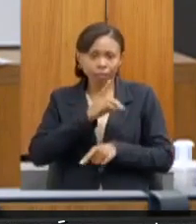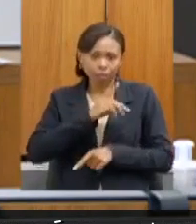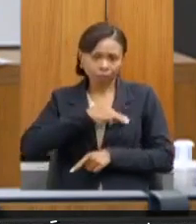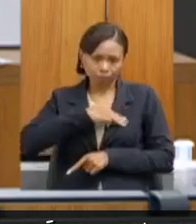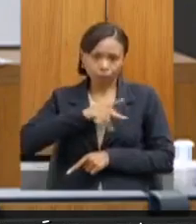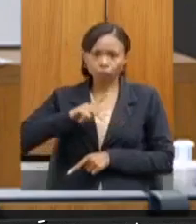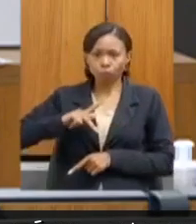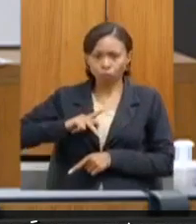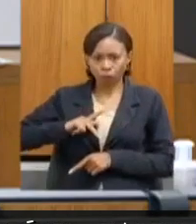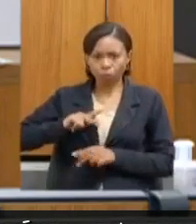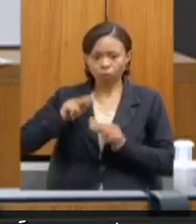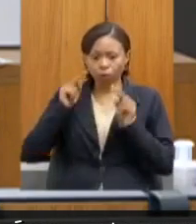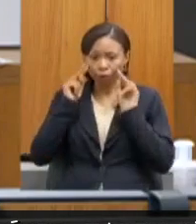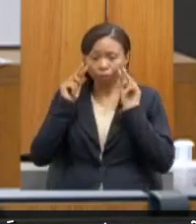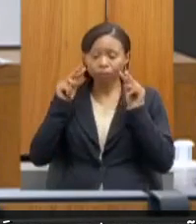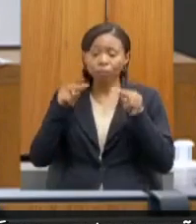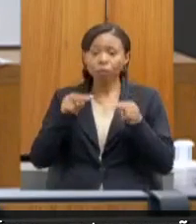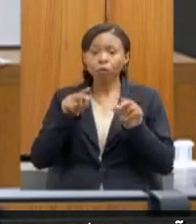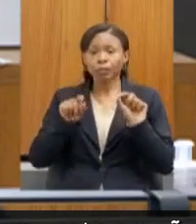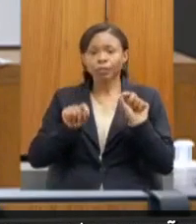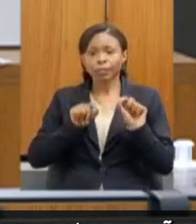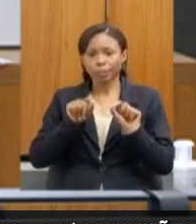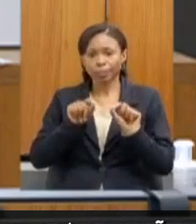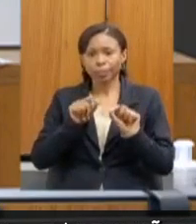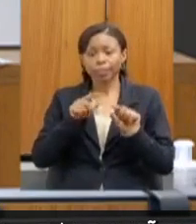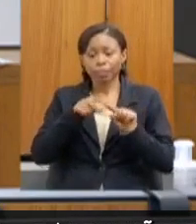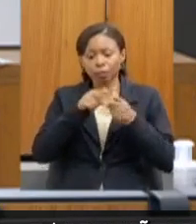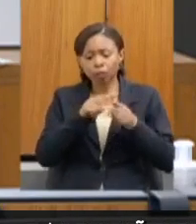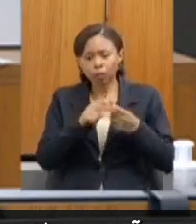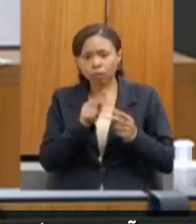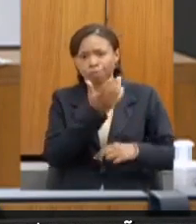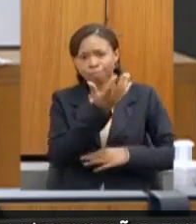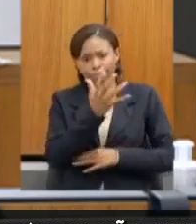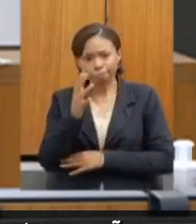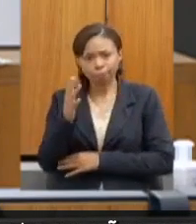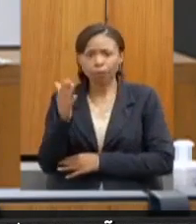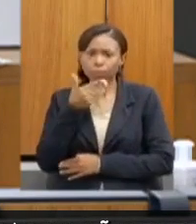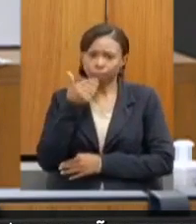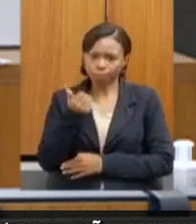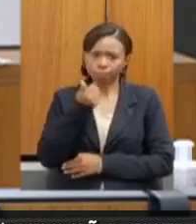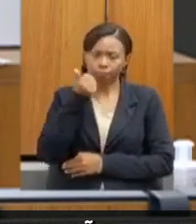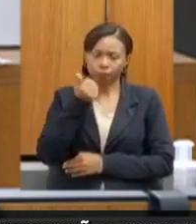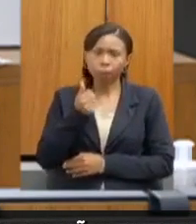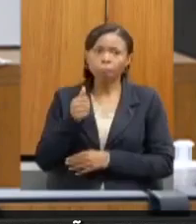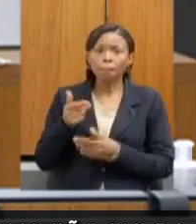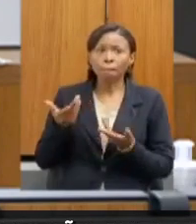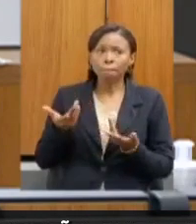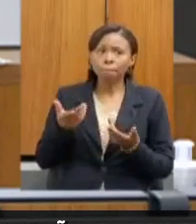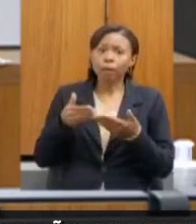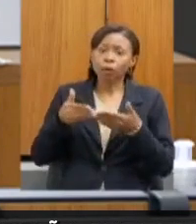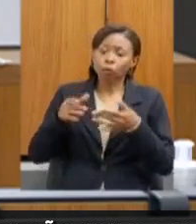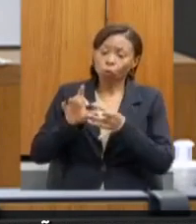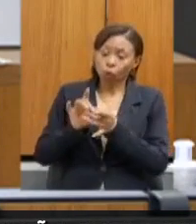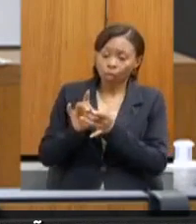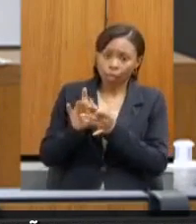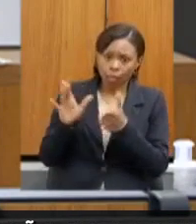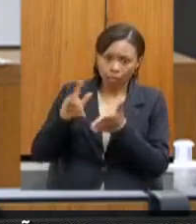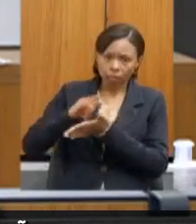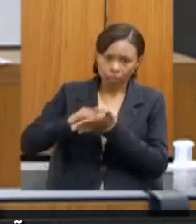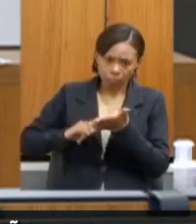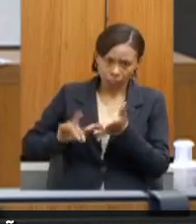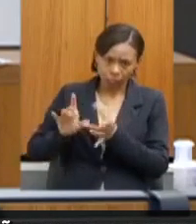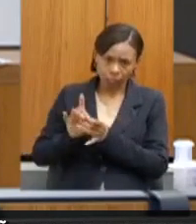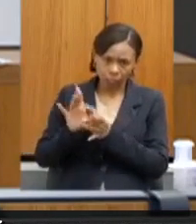a regularização ambiental é o melhor caminho. Em relação às intervenções ambientais e ao licenciamento, de